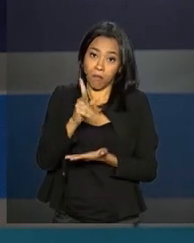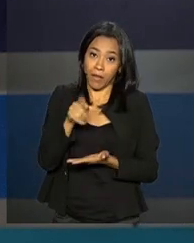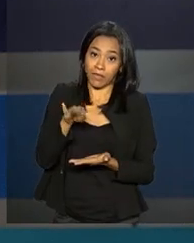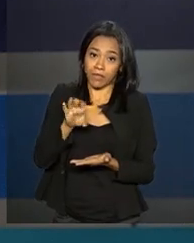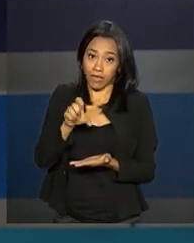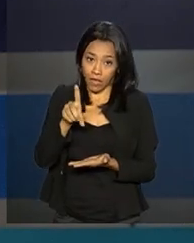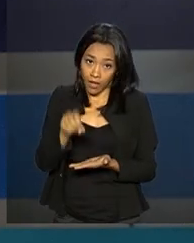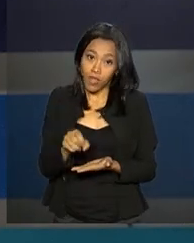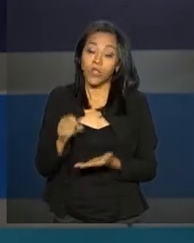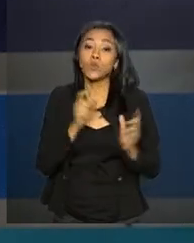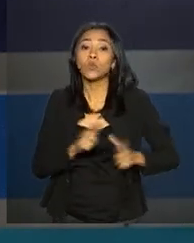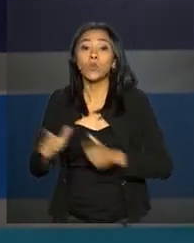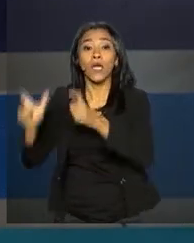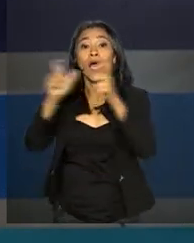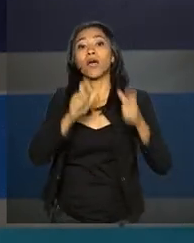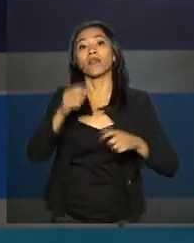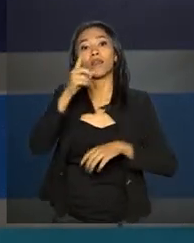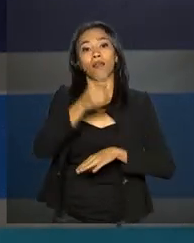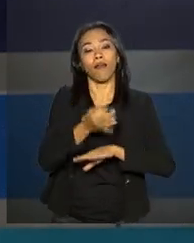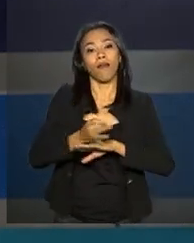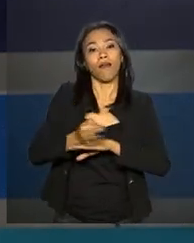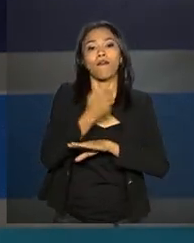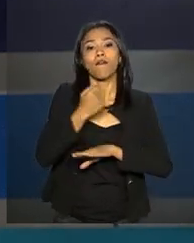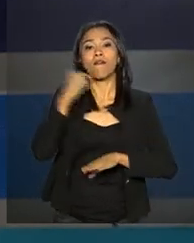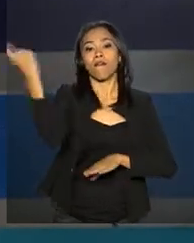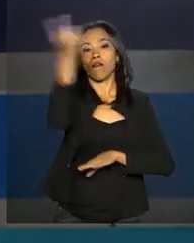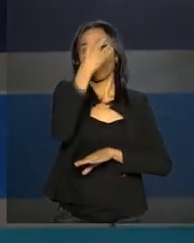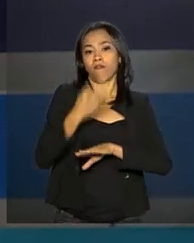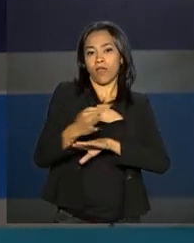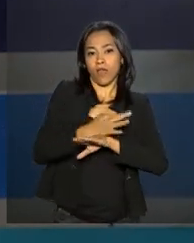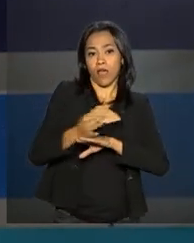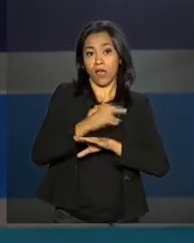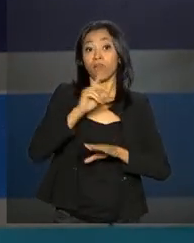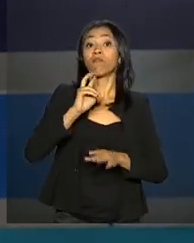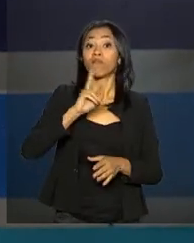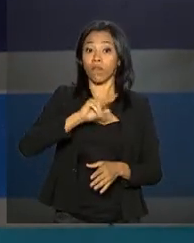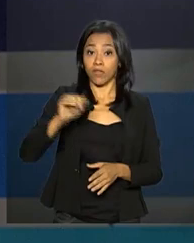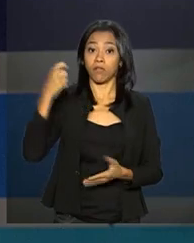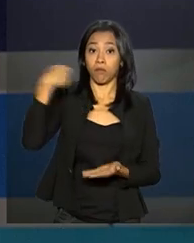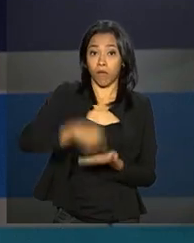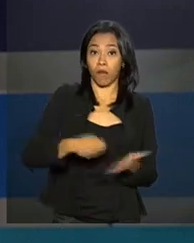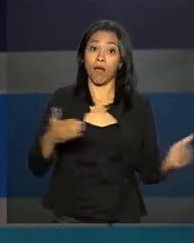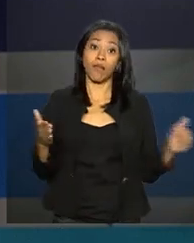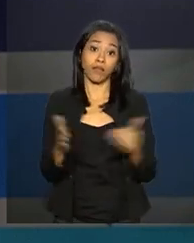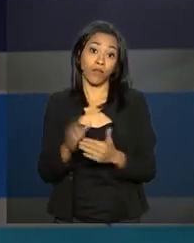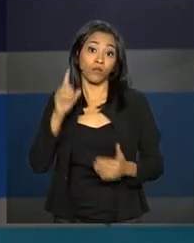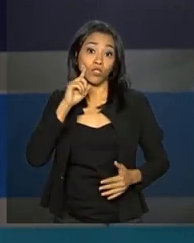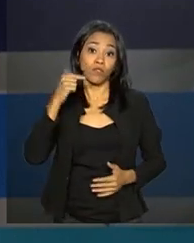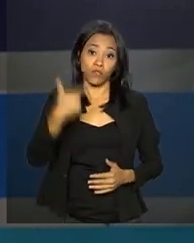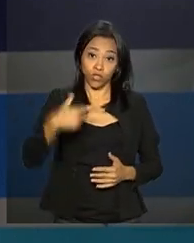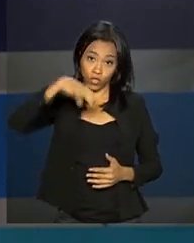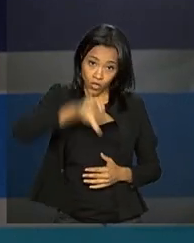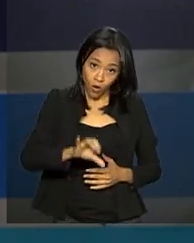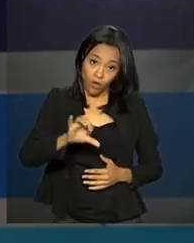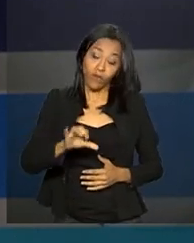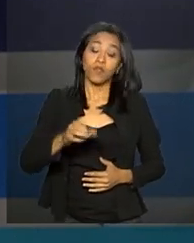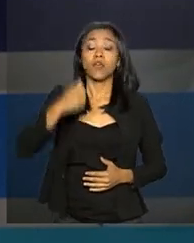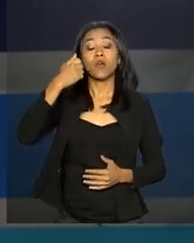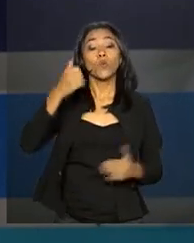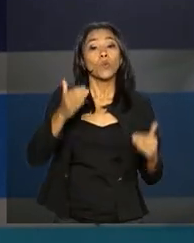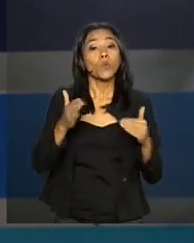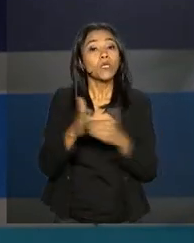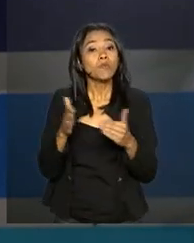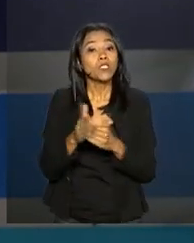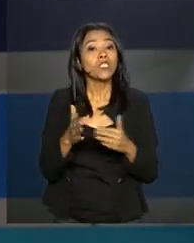onde for feriado, como o Distrito Federal, a gratificação deve ser paga até o dia 29. A data limite para a segunda parcela é